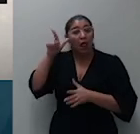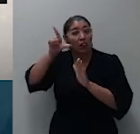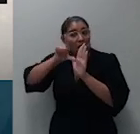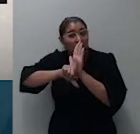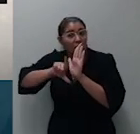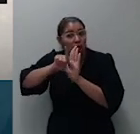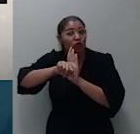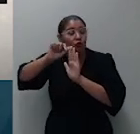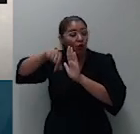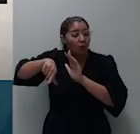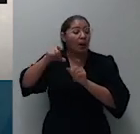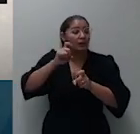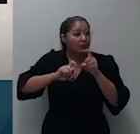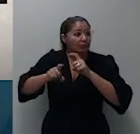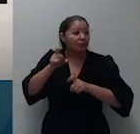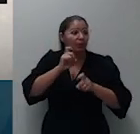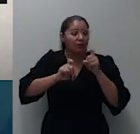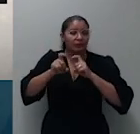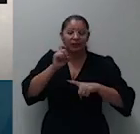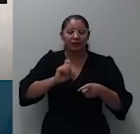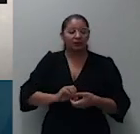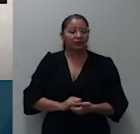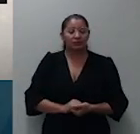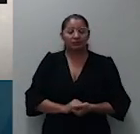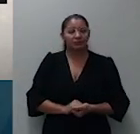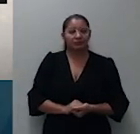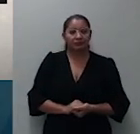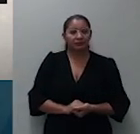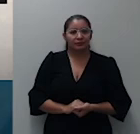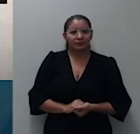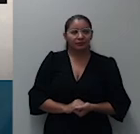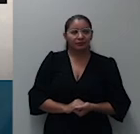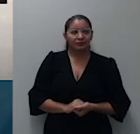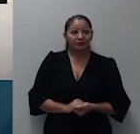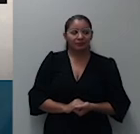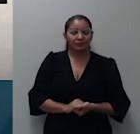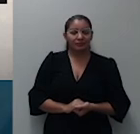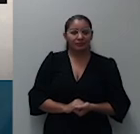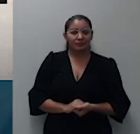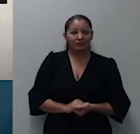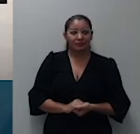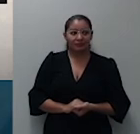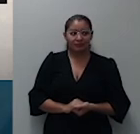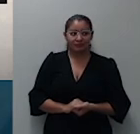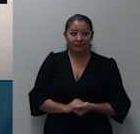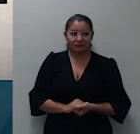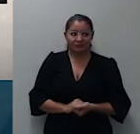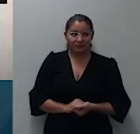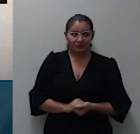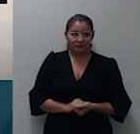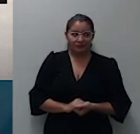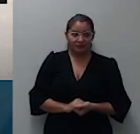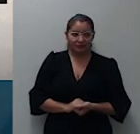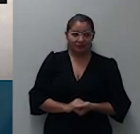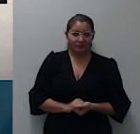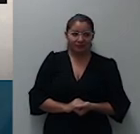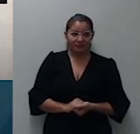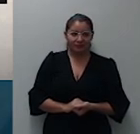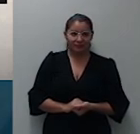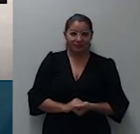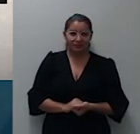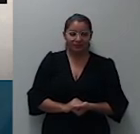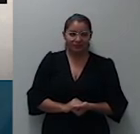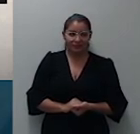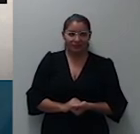administração dos bens dos filhos pelos pais consoante prevê o artigo 1693 do código